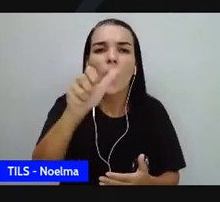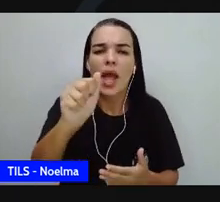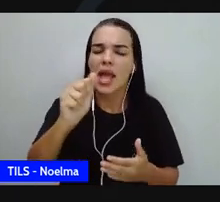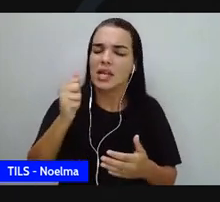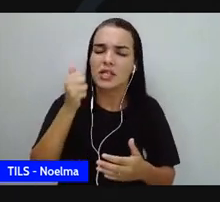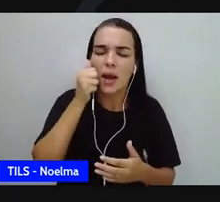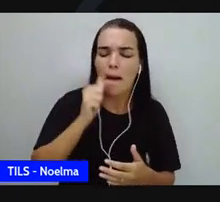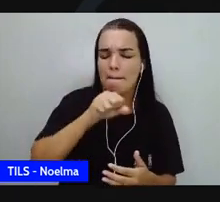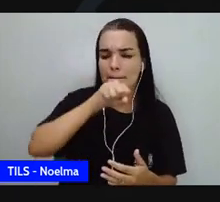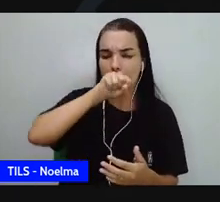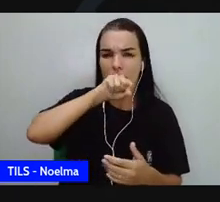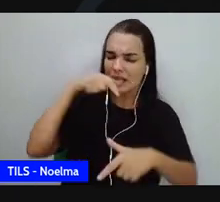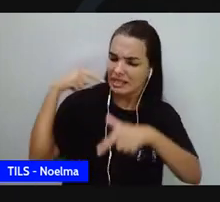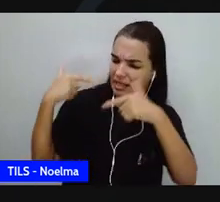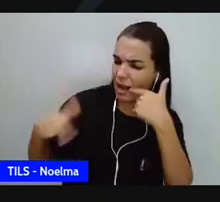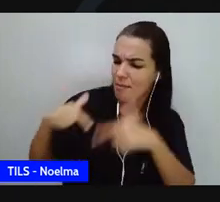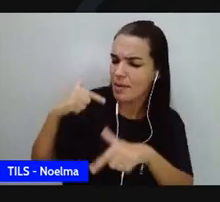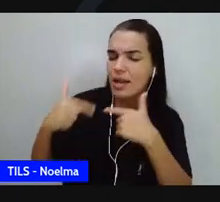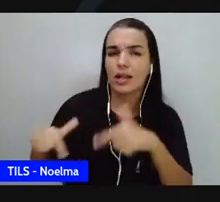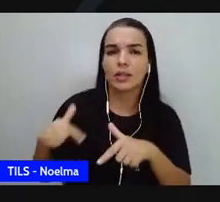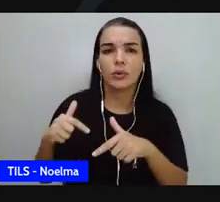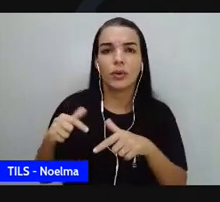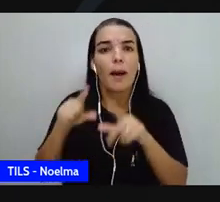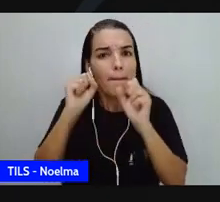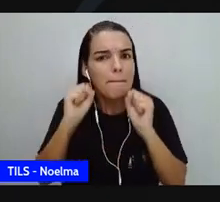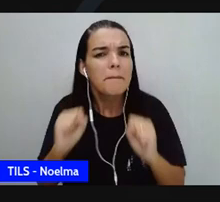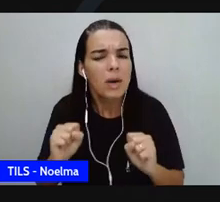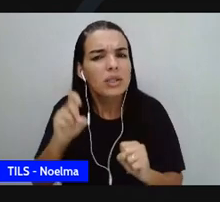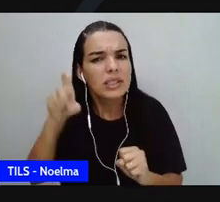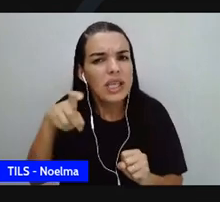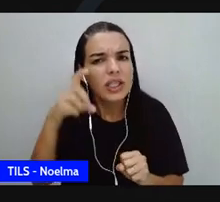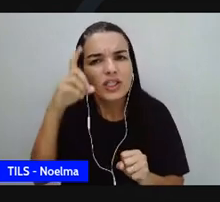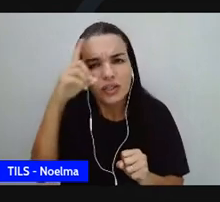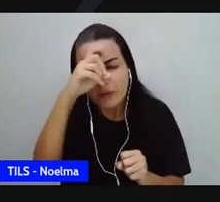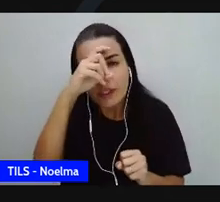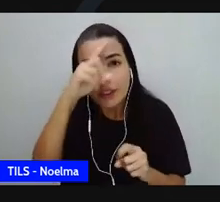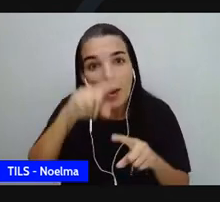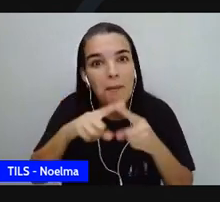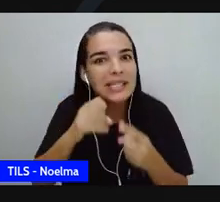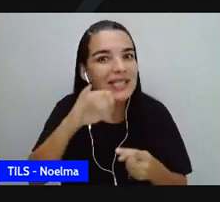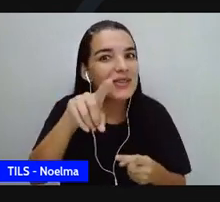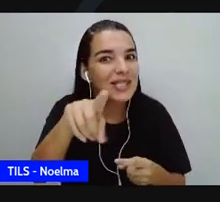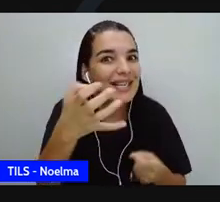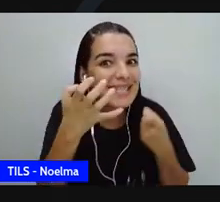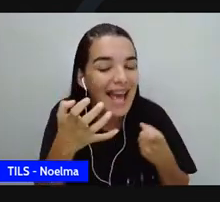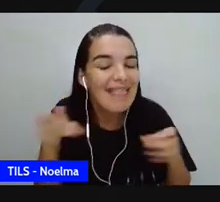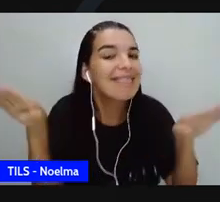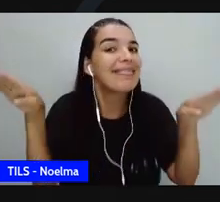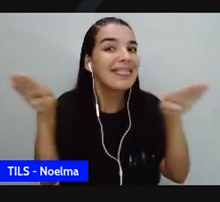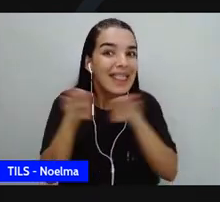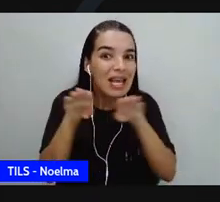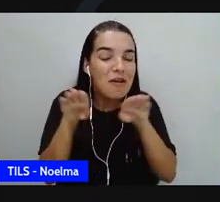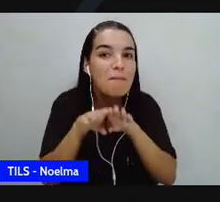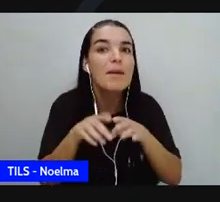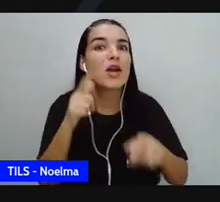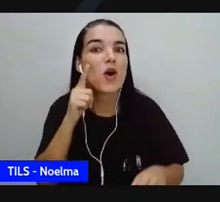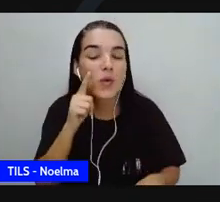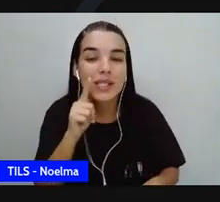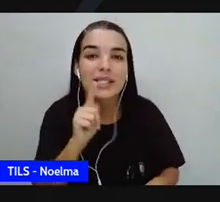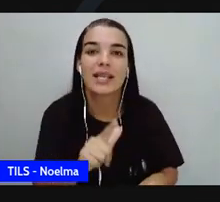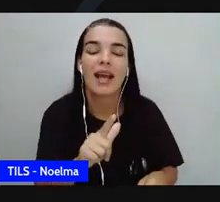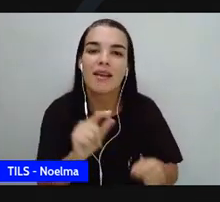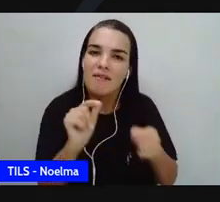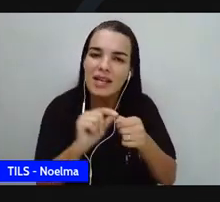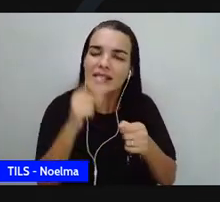trabalhador, pode ser difícil, mas se você quiser, você também vai conseguir realizar o seu sonho, seja ele